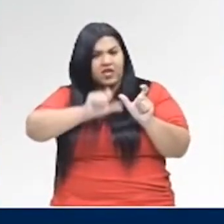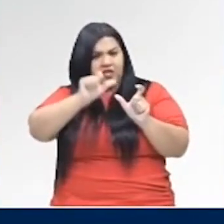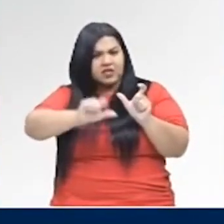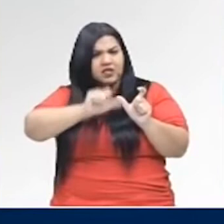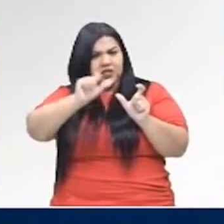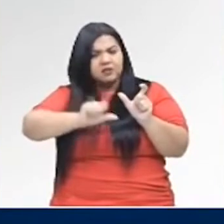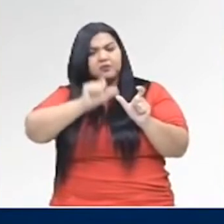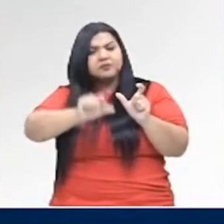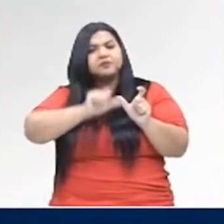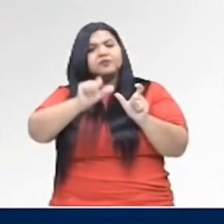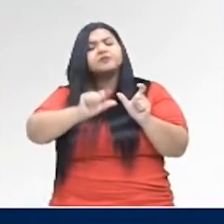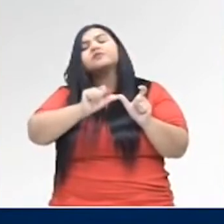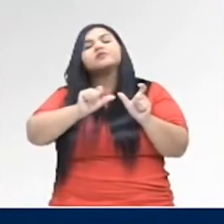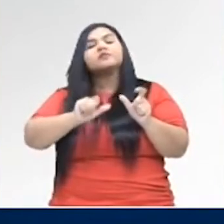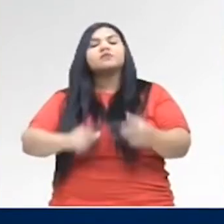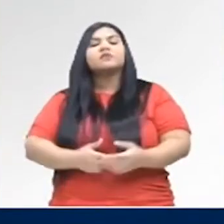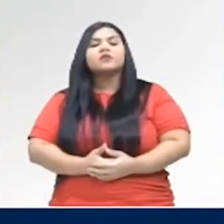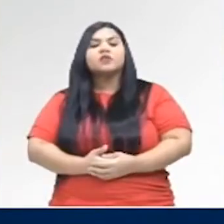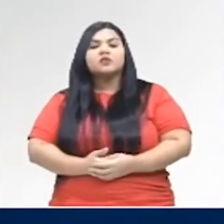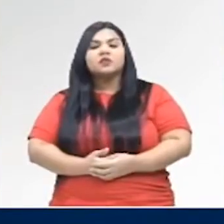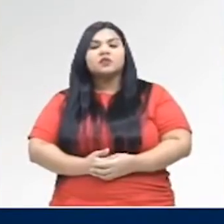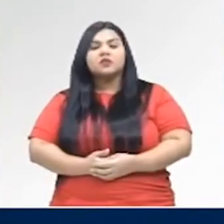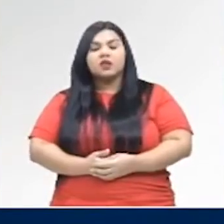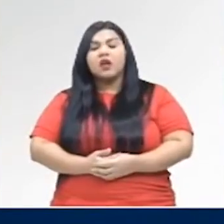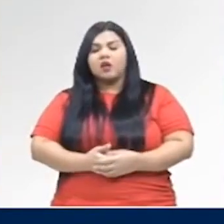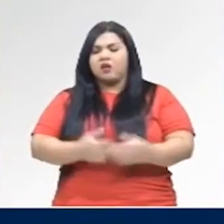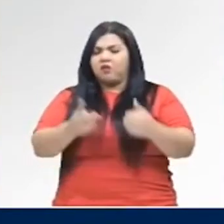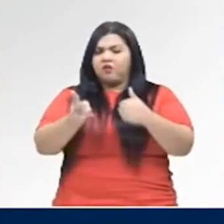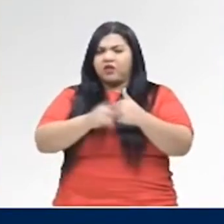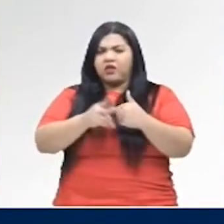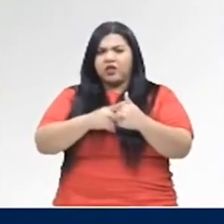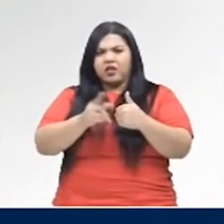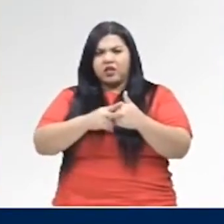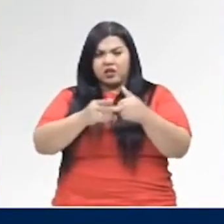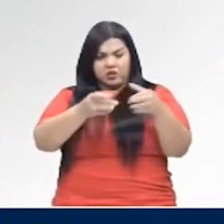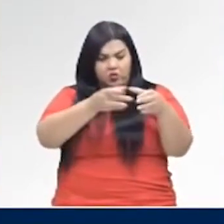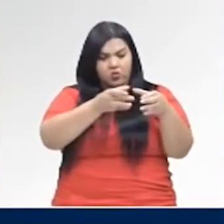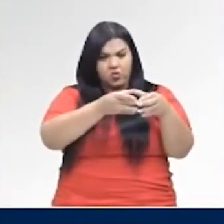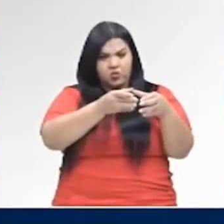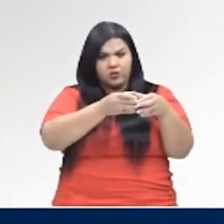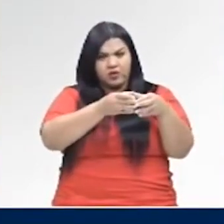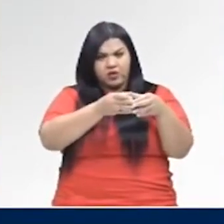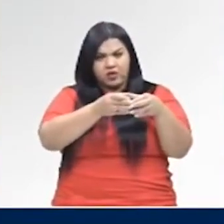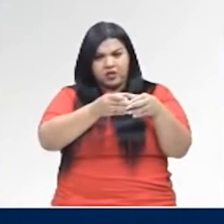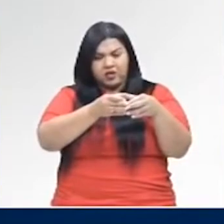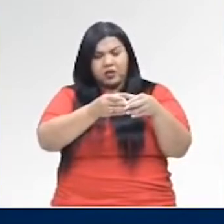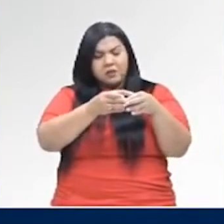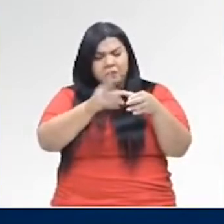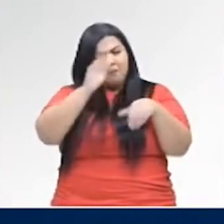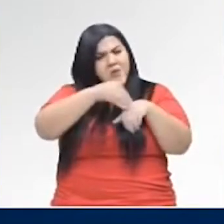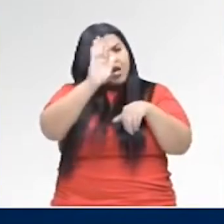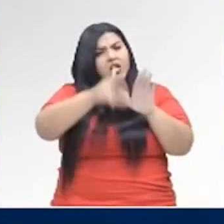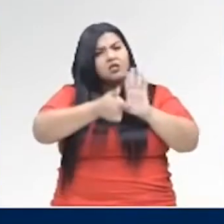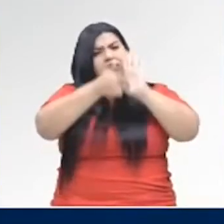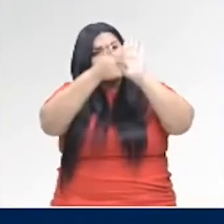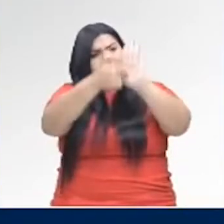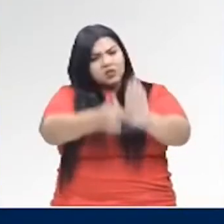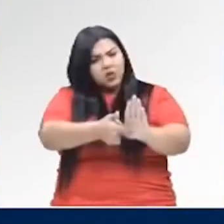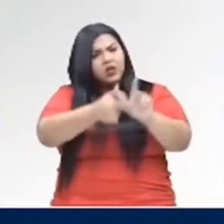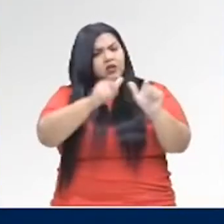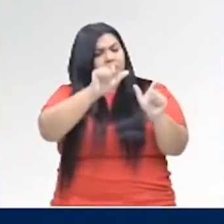a modificação, né? O verbo, ele sofre, é a classe de palavras que mais apresenta, que mais sofre